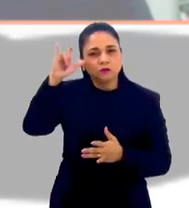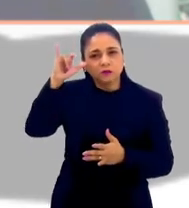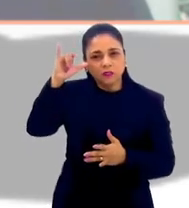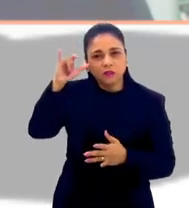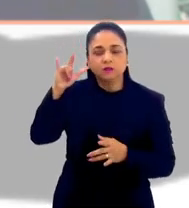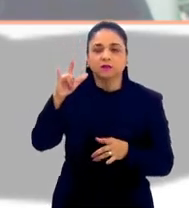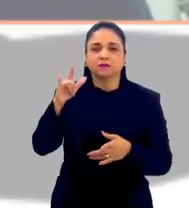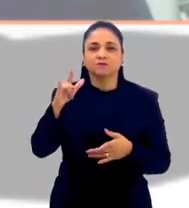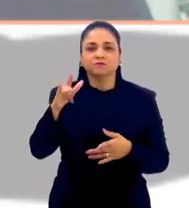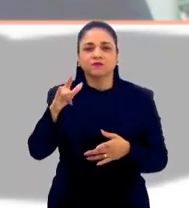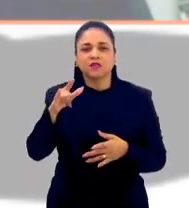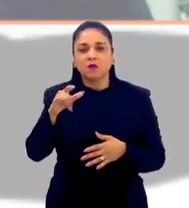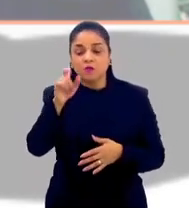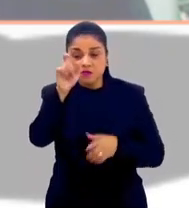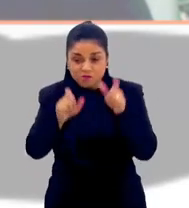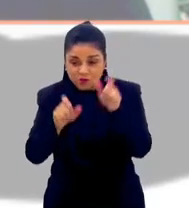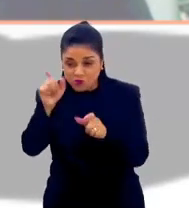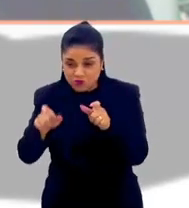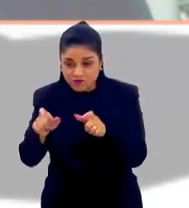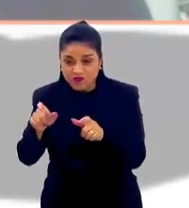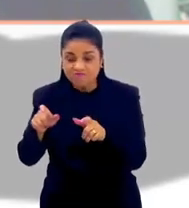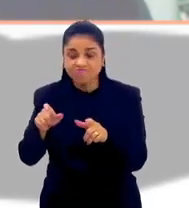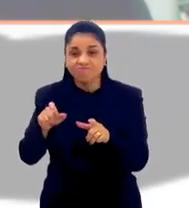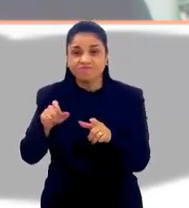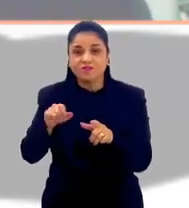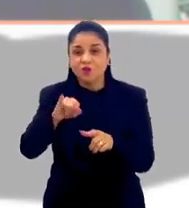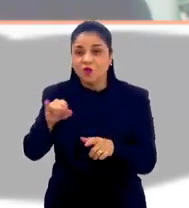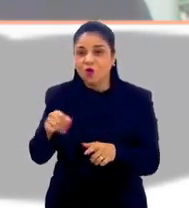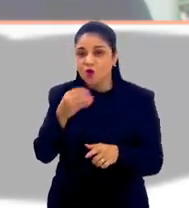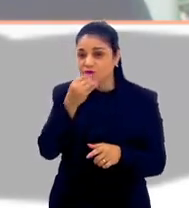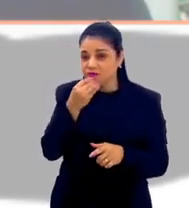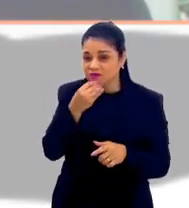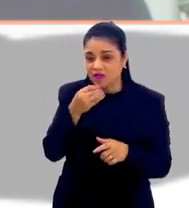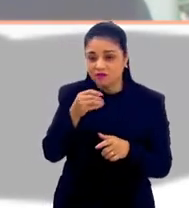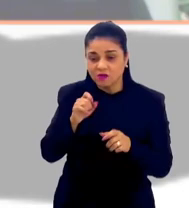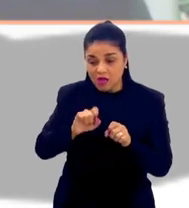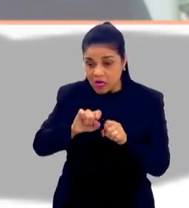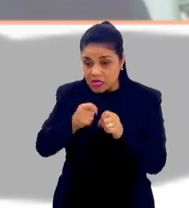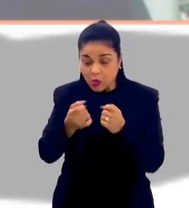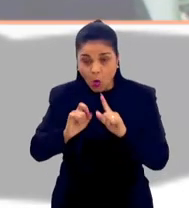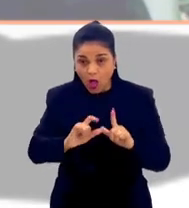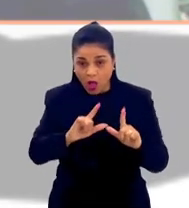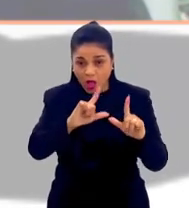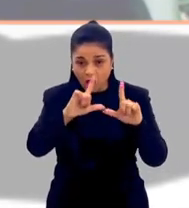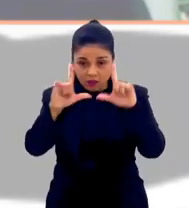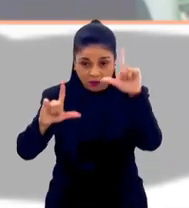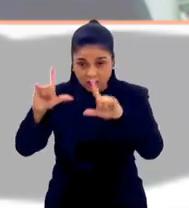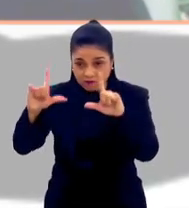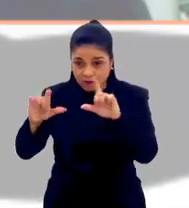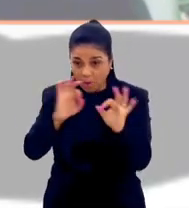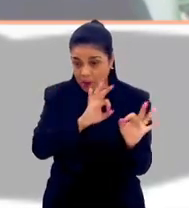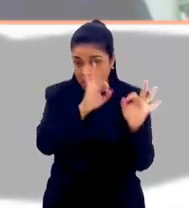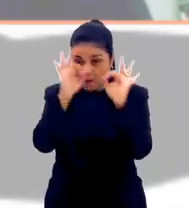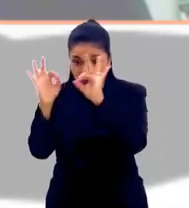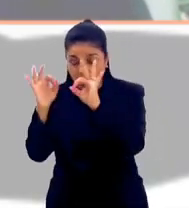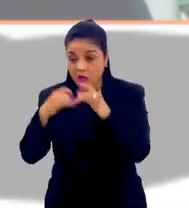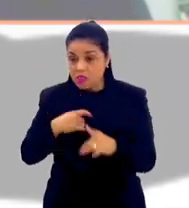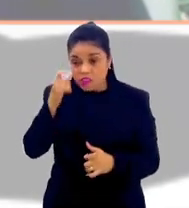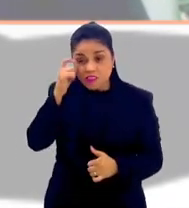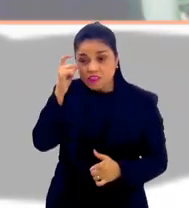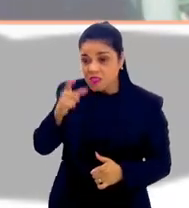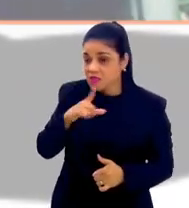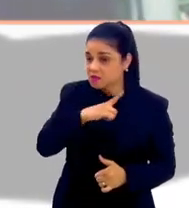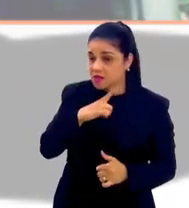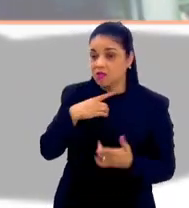quem só teve a oportunidade de pegar o programa agora, ligou a televisão agora e se interessou e quer saber como é que te acha.